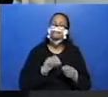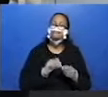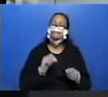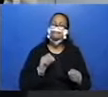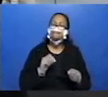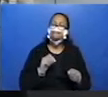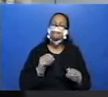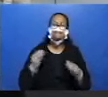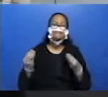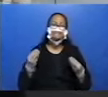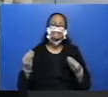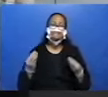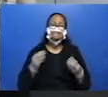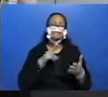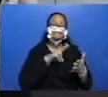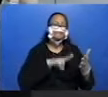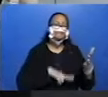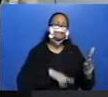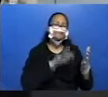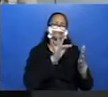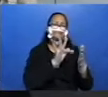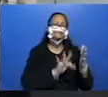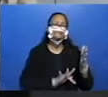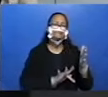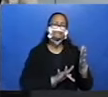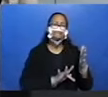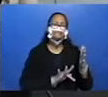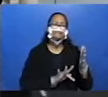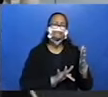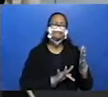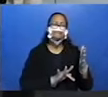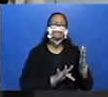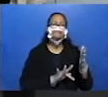lendo o texto? Não é?